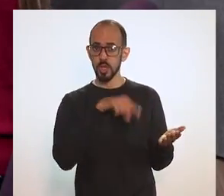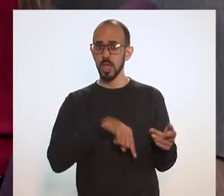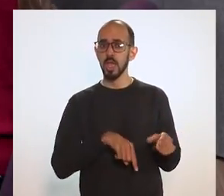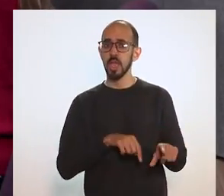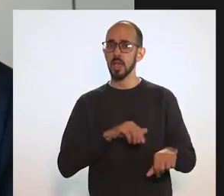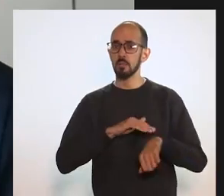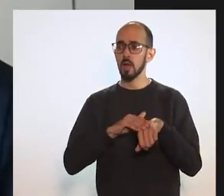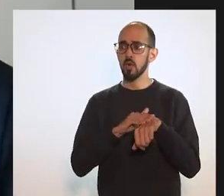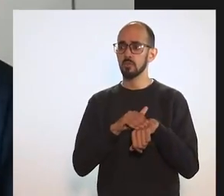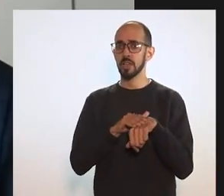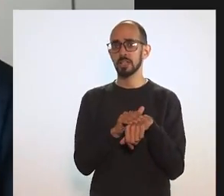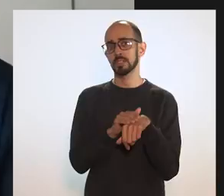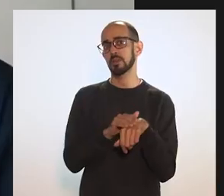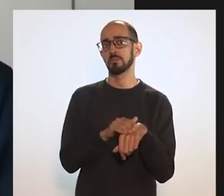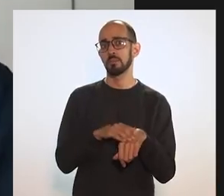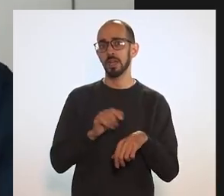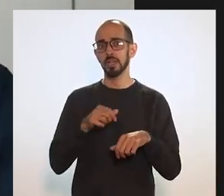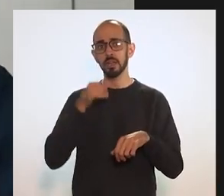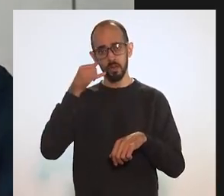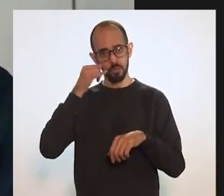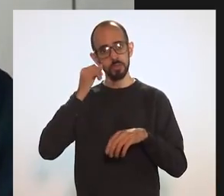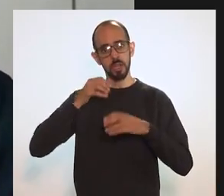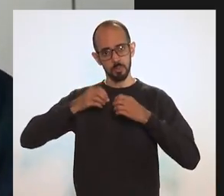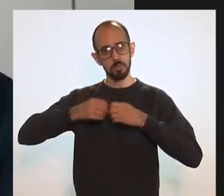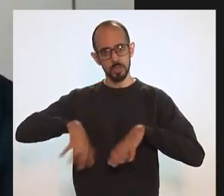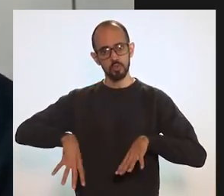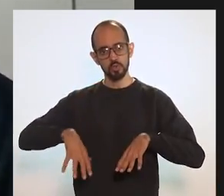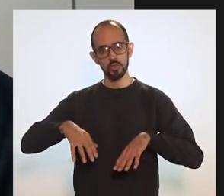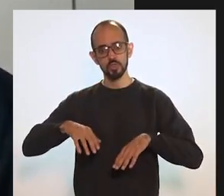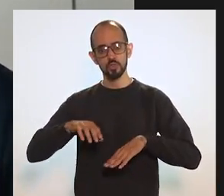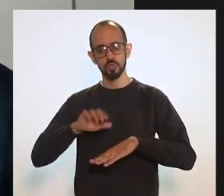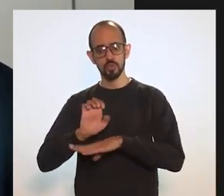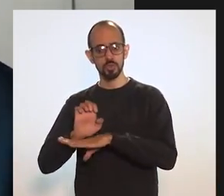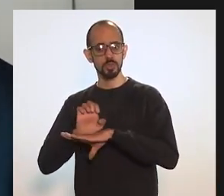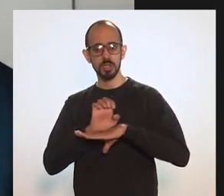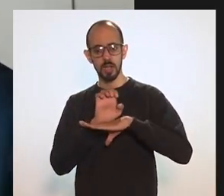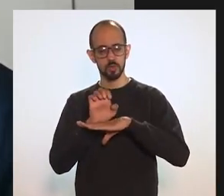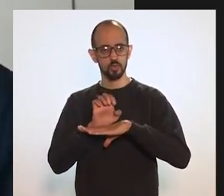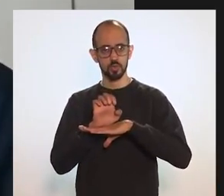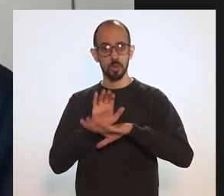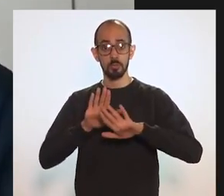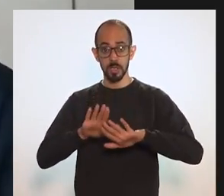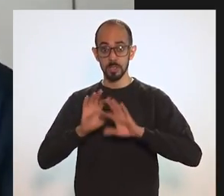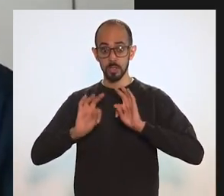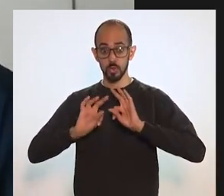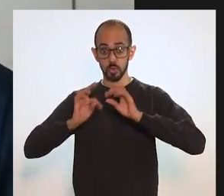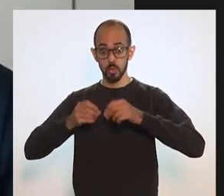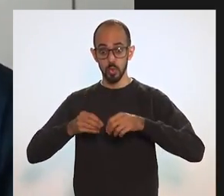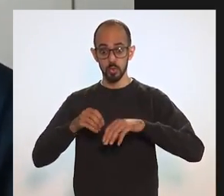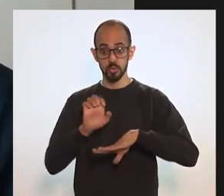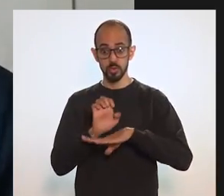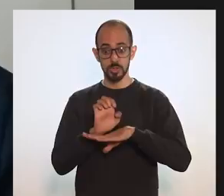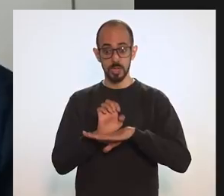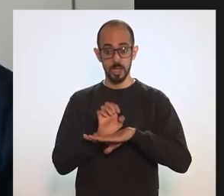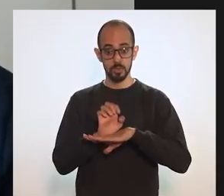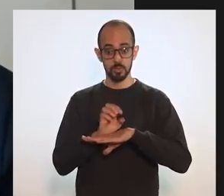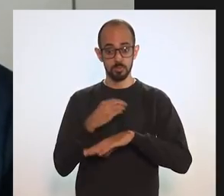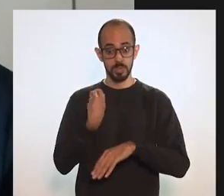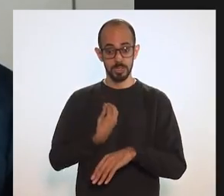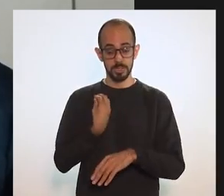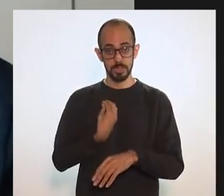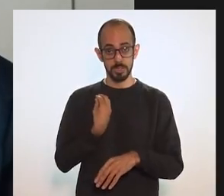conversado para que nenhum estado fique no prejuízo. Mas todos os estados que participam dessa